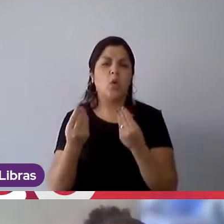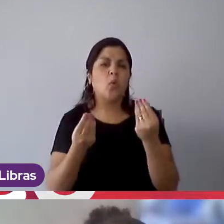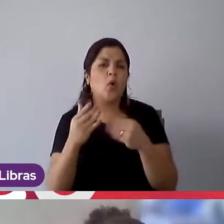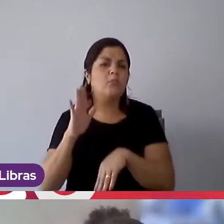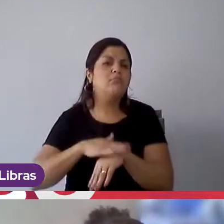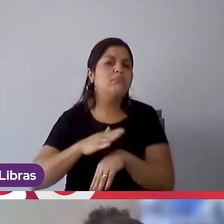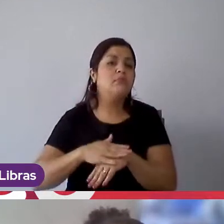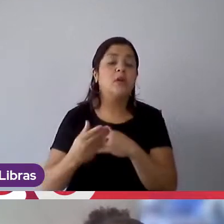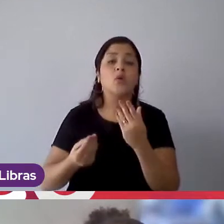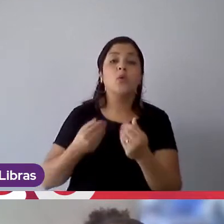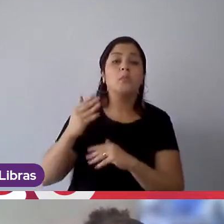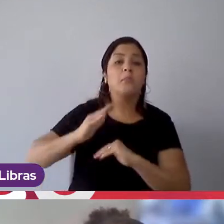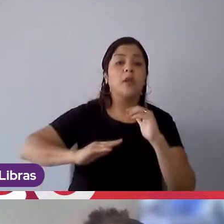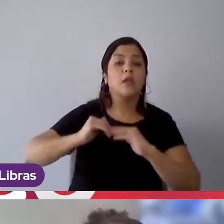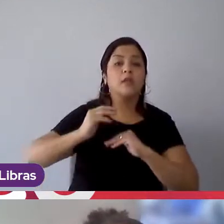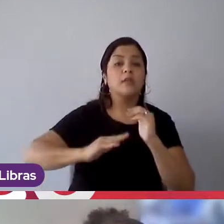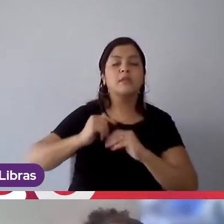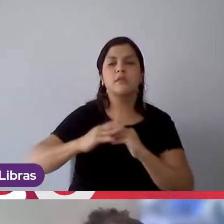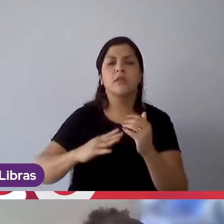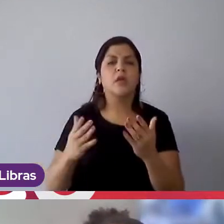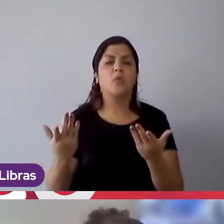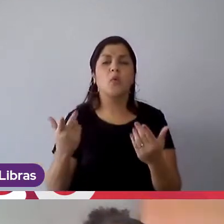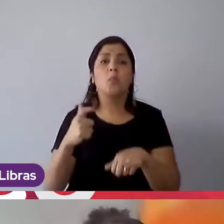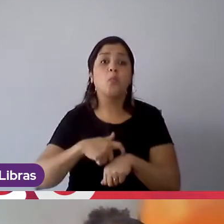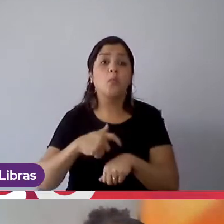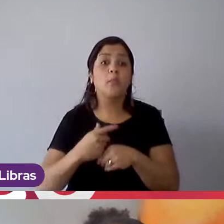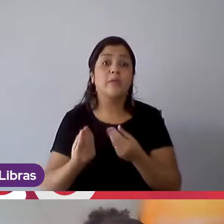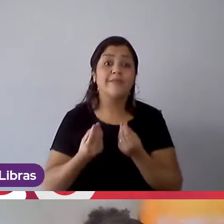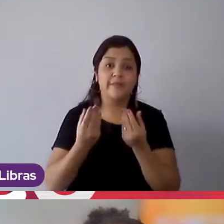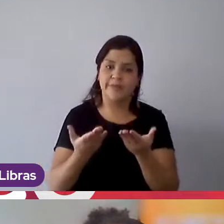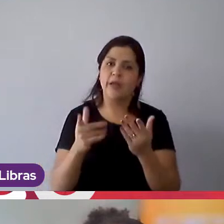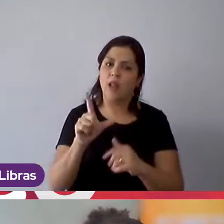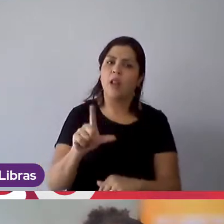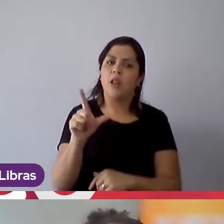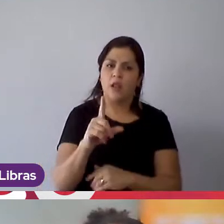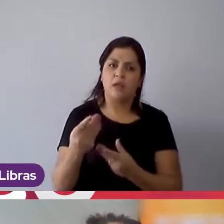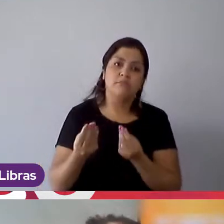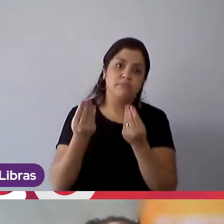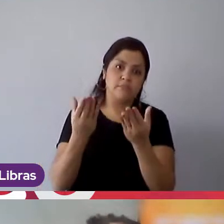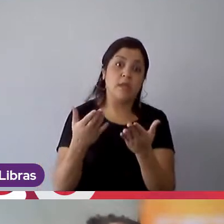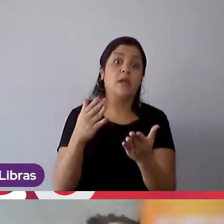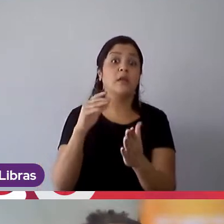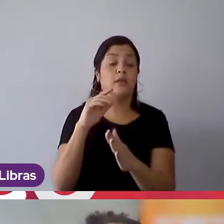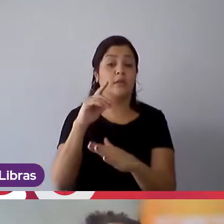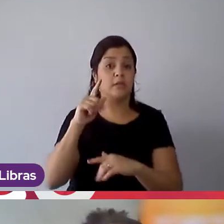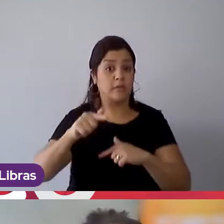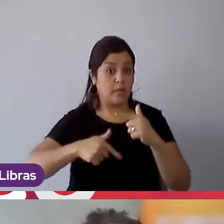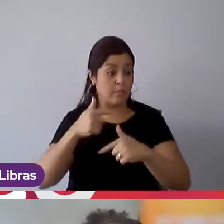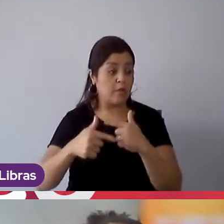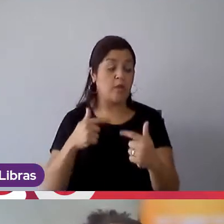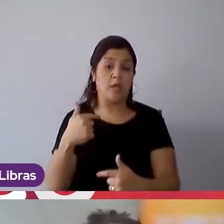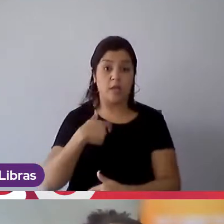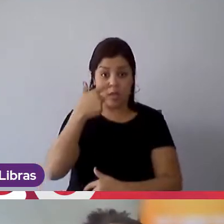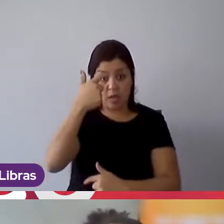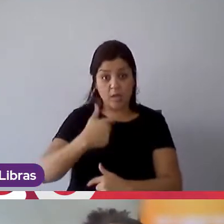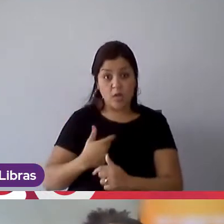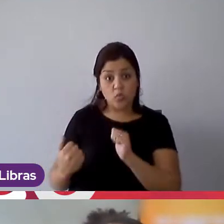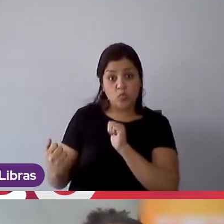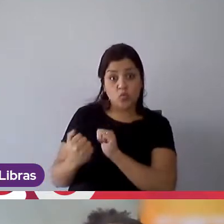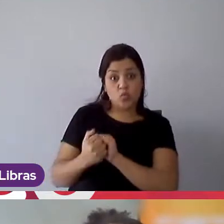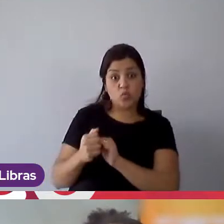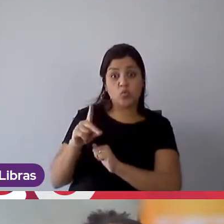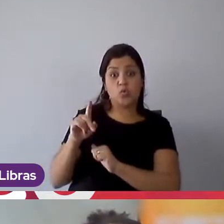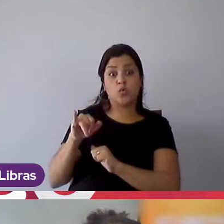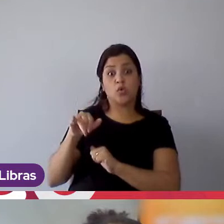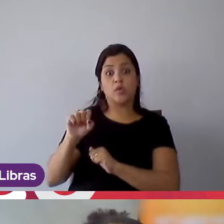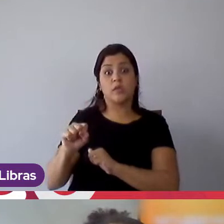vai fazer nossas atividades, em que tempo a gente vai entregar, mas, claro, sempre entregando, pelo menos na minha equipe, eu e a minha estagiária, a